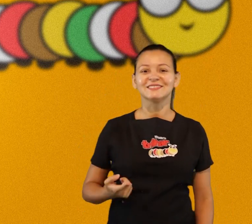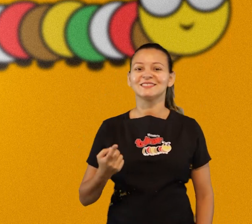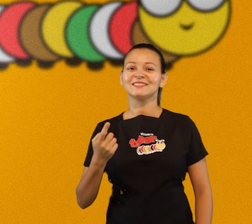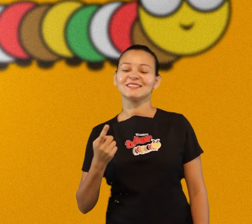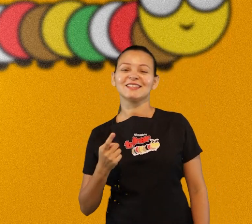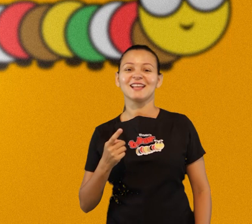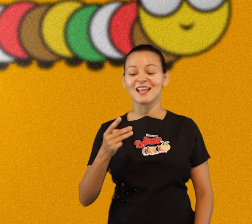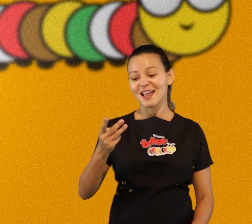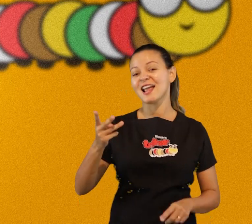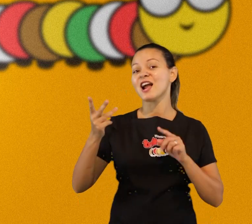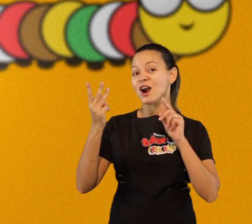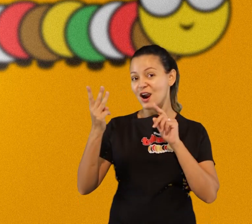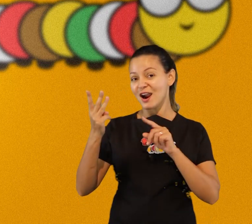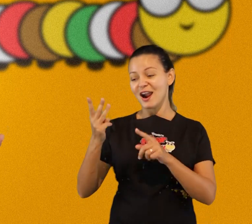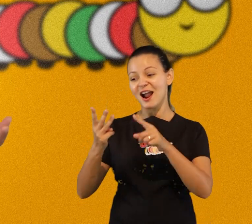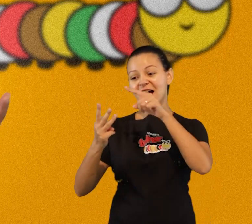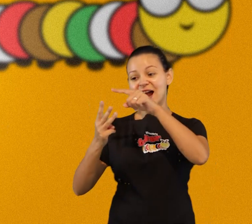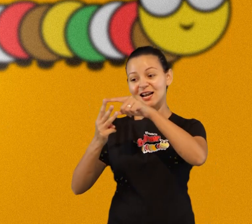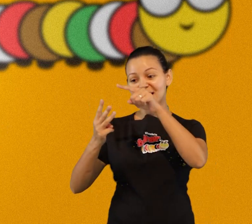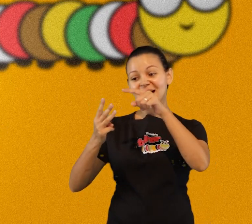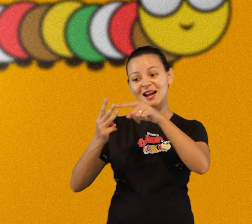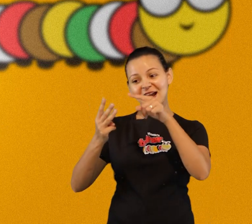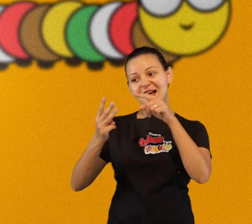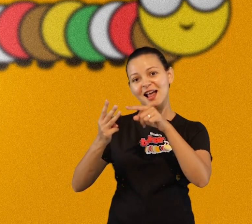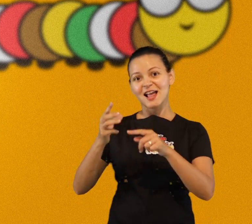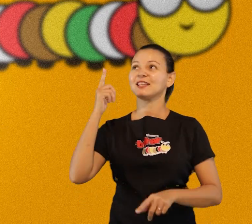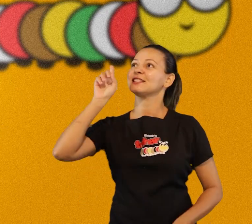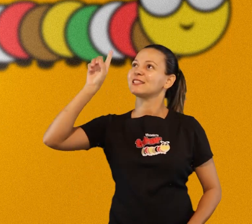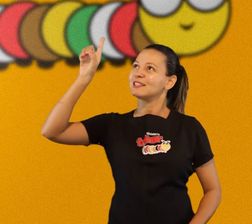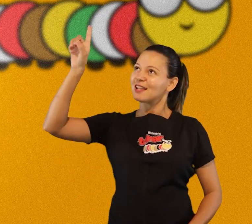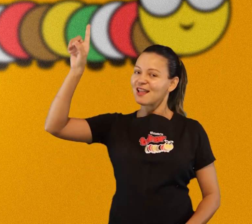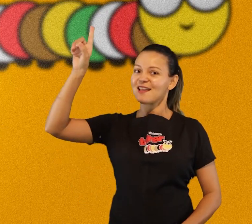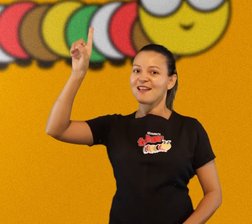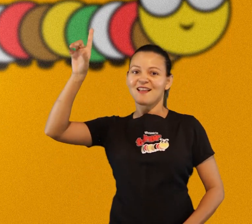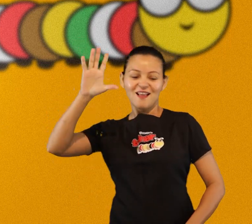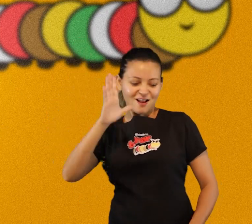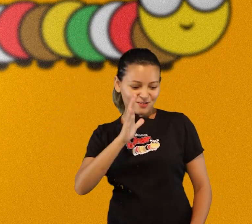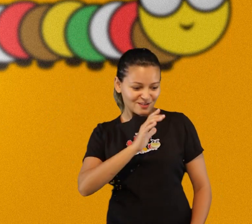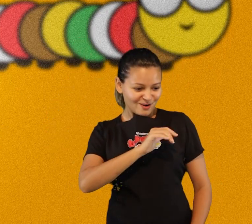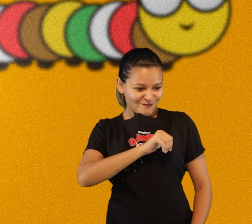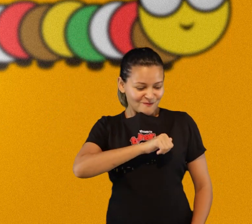cor Deus é amor